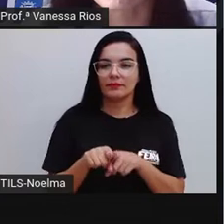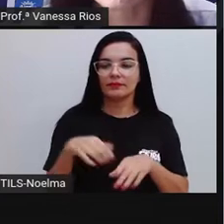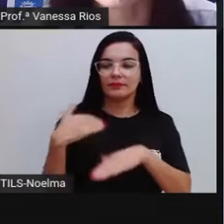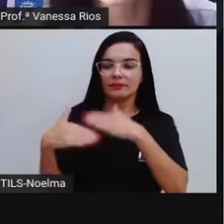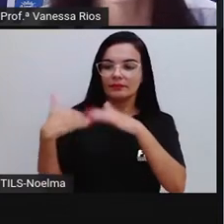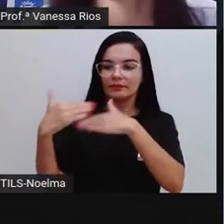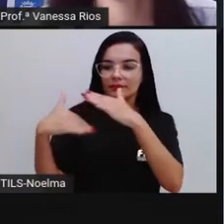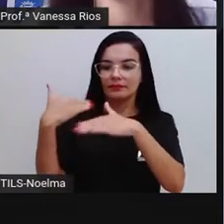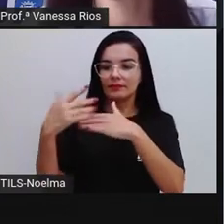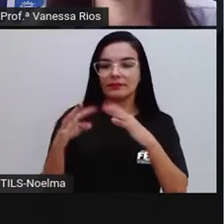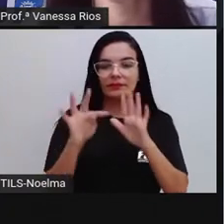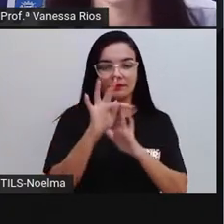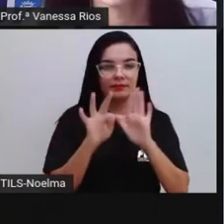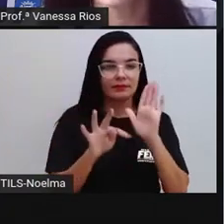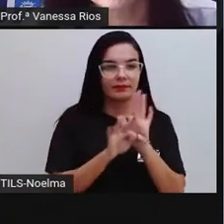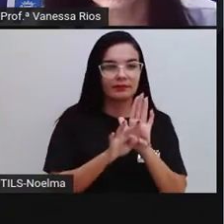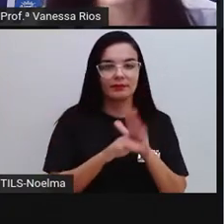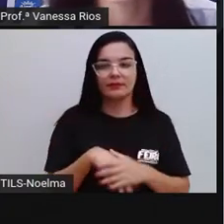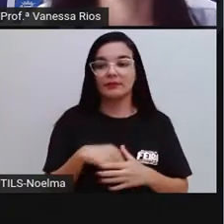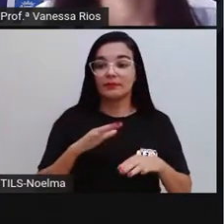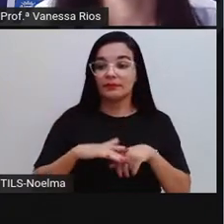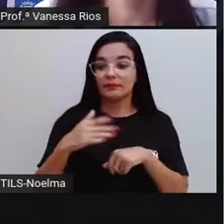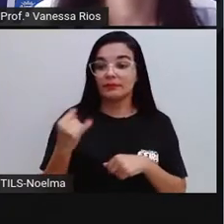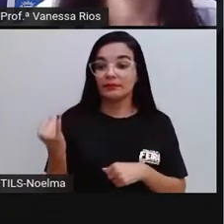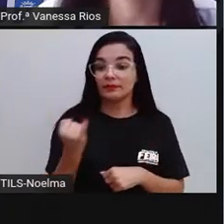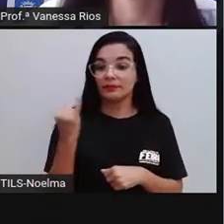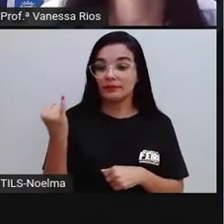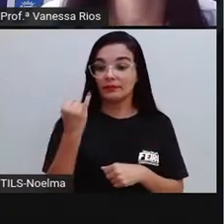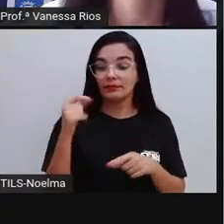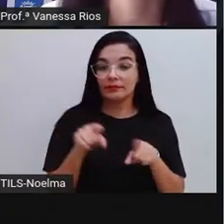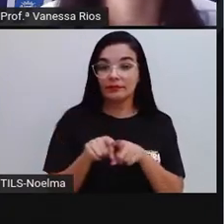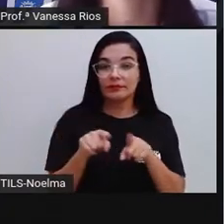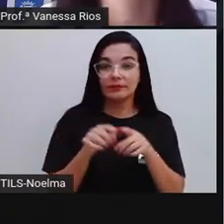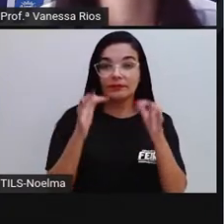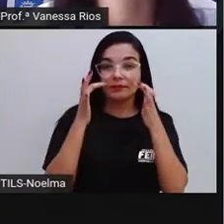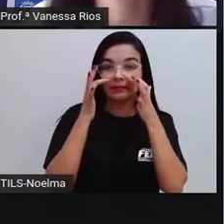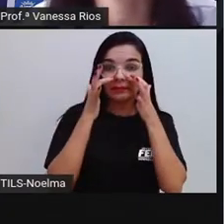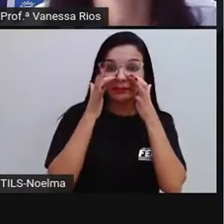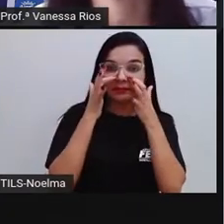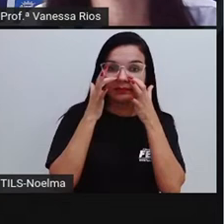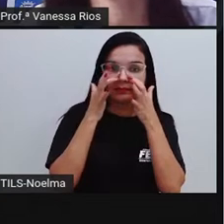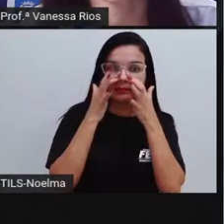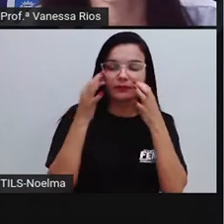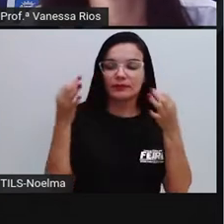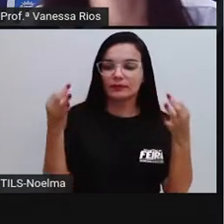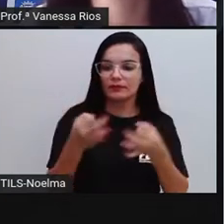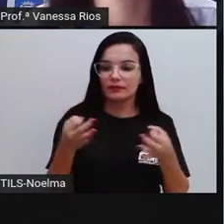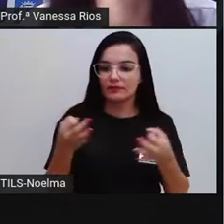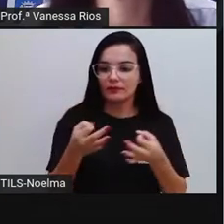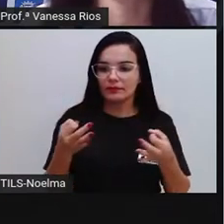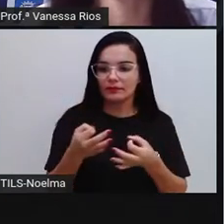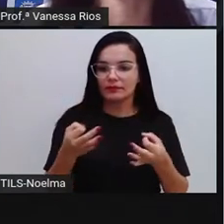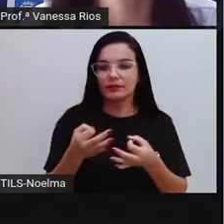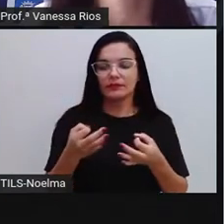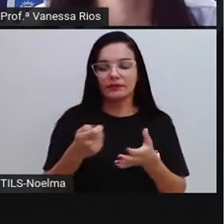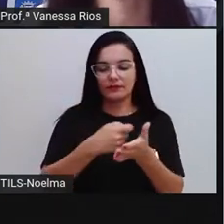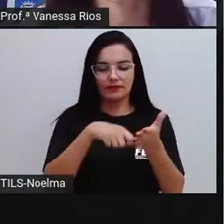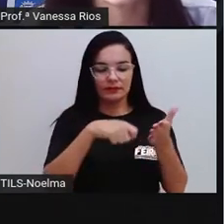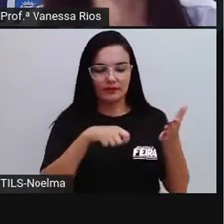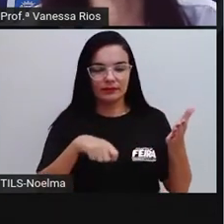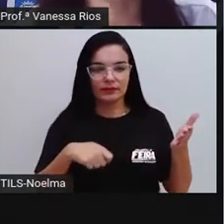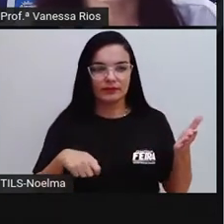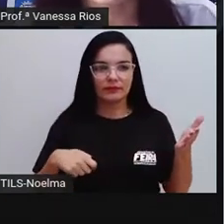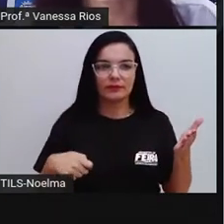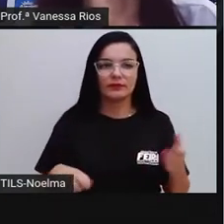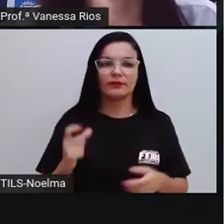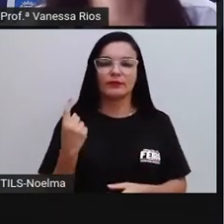textos. Mas é muito importante prestarmos atenção na forma correta de escrita de